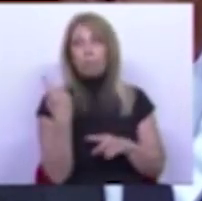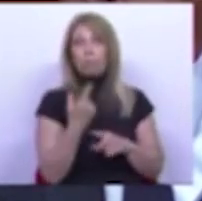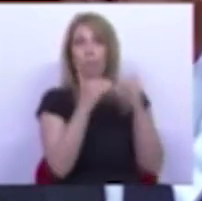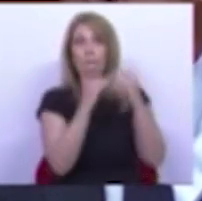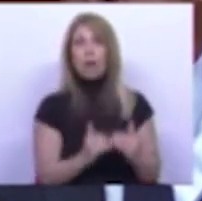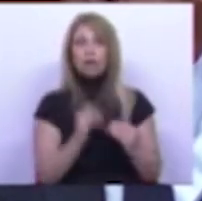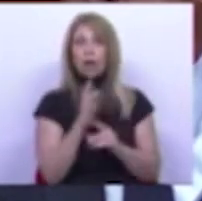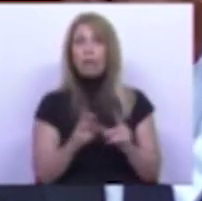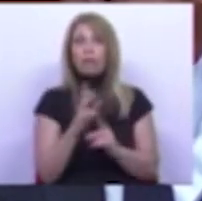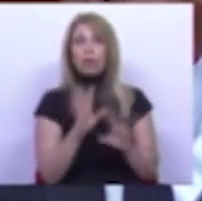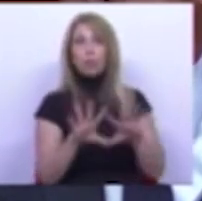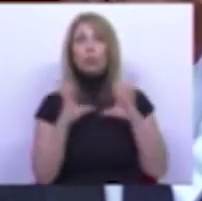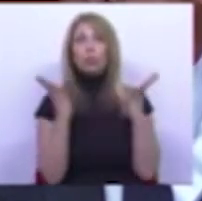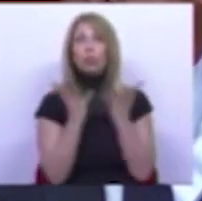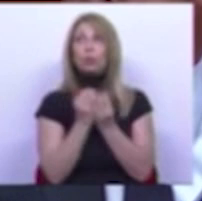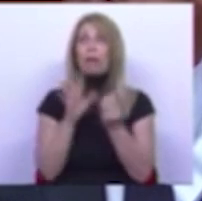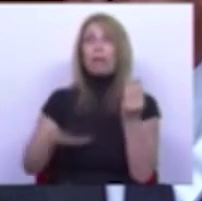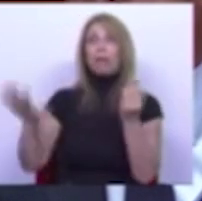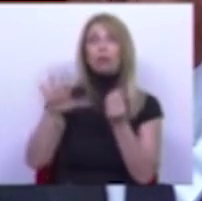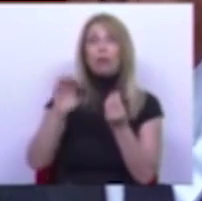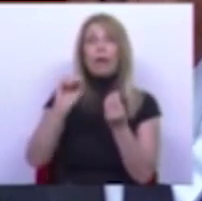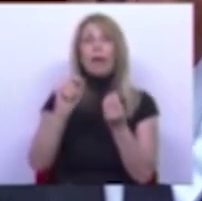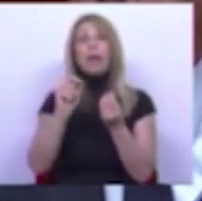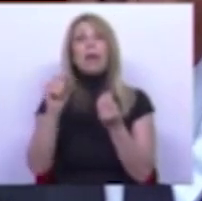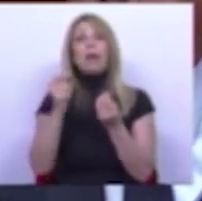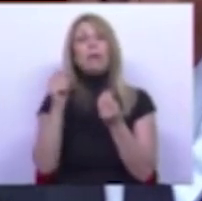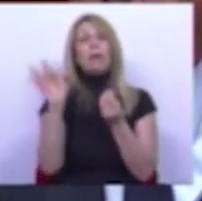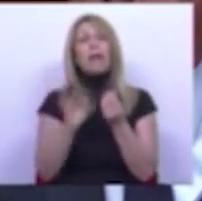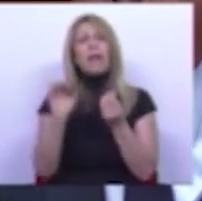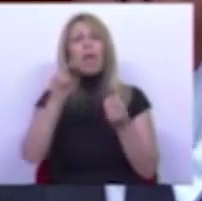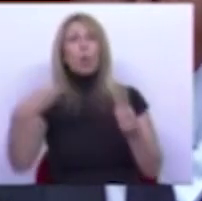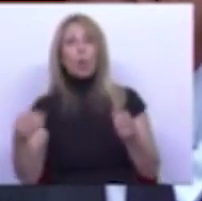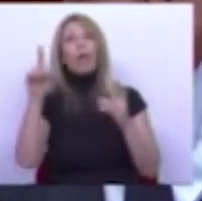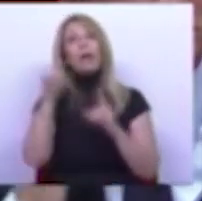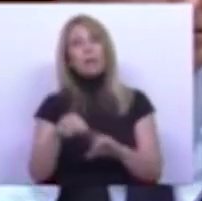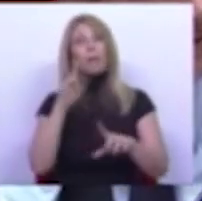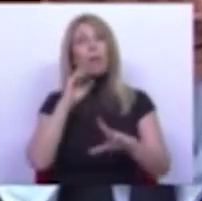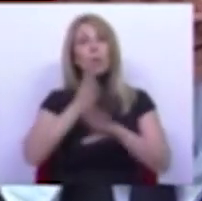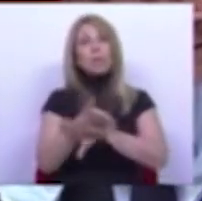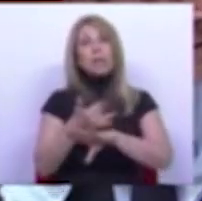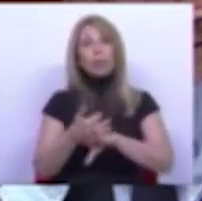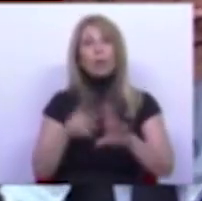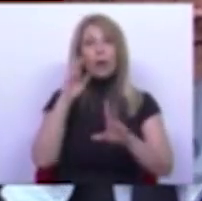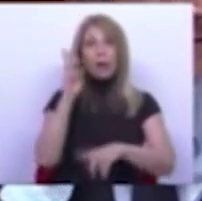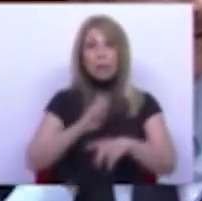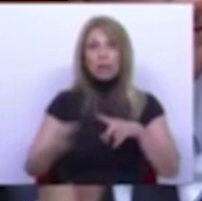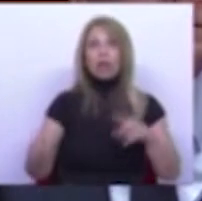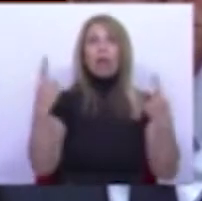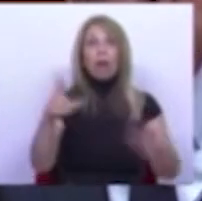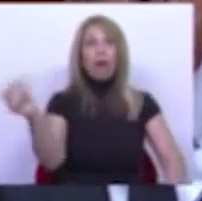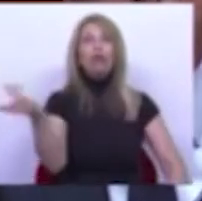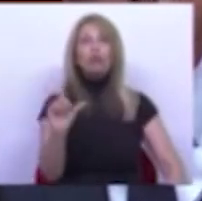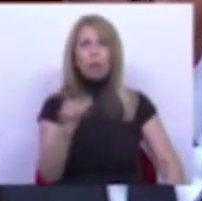inflações no conjunto da zona euro, como as indicações que temos do regulador do setor energético, é que em julho haverá, com grande